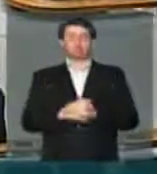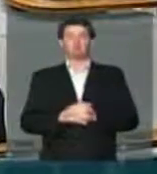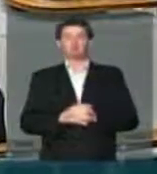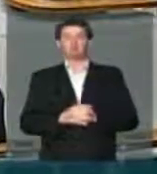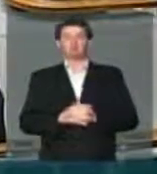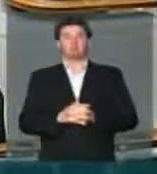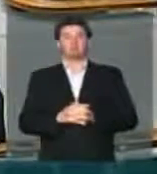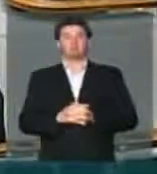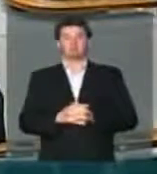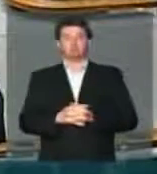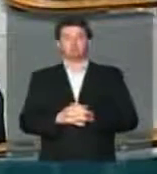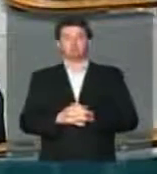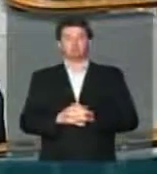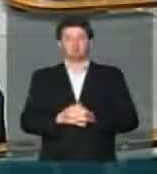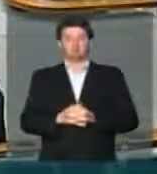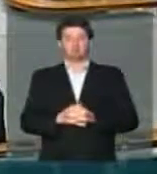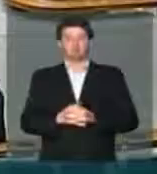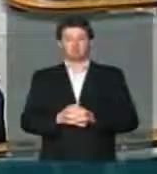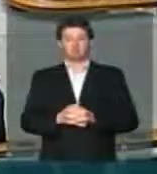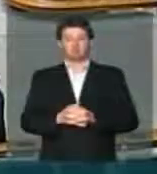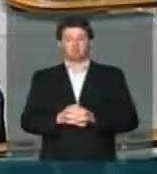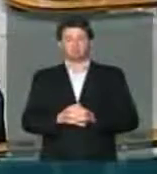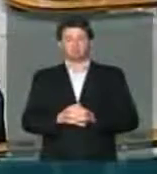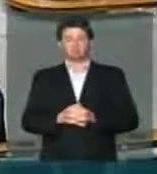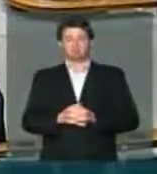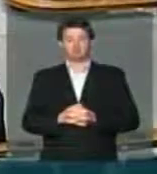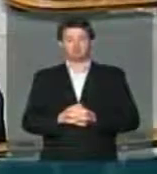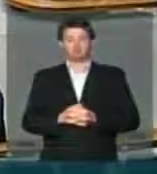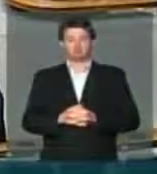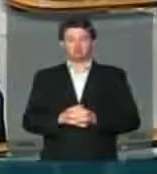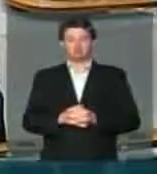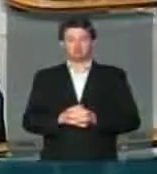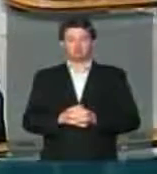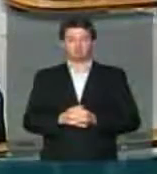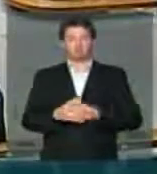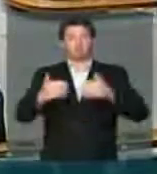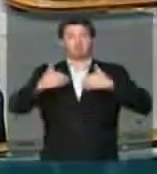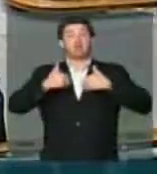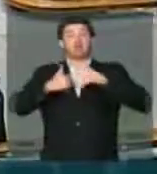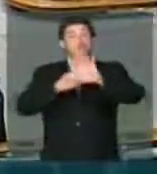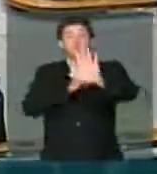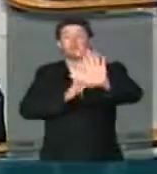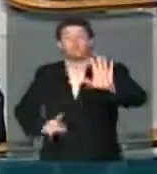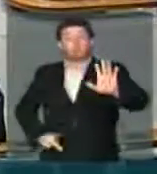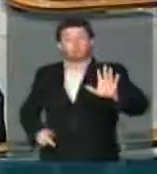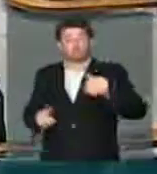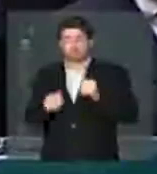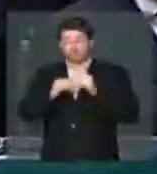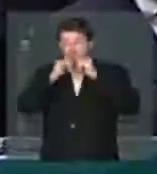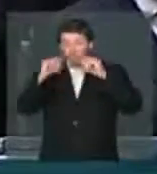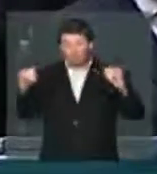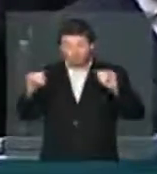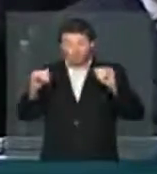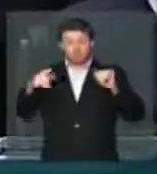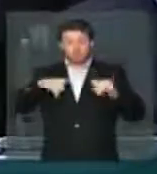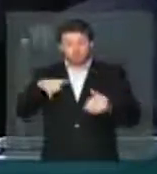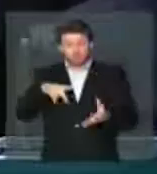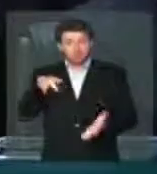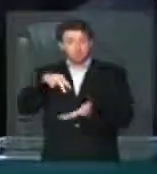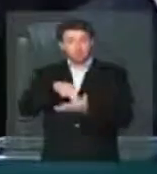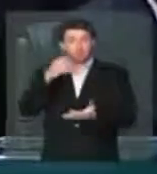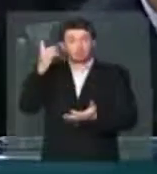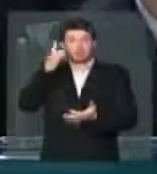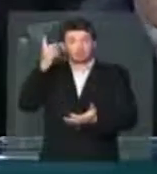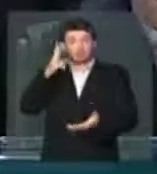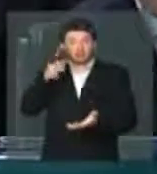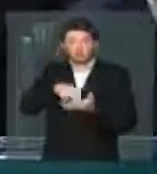Tem que botar mesmo, é o jeito. Não tem jeito. Esta presidência informa que há um deputado